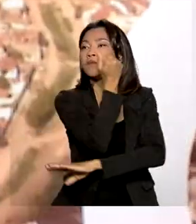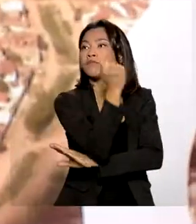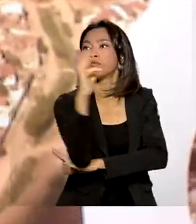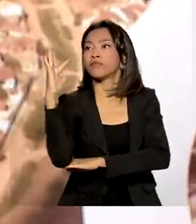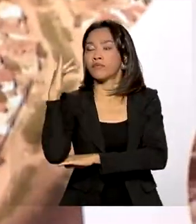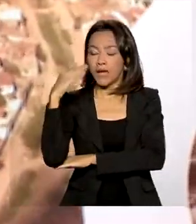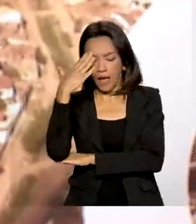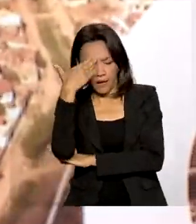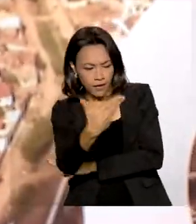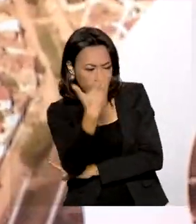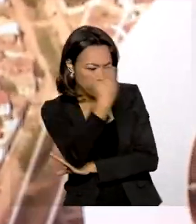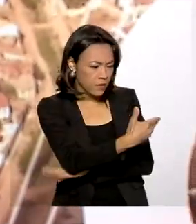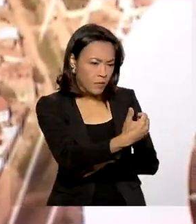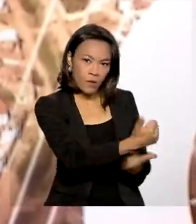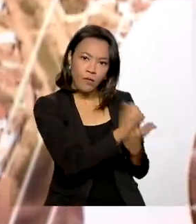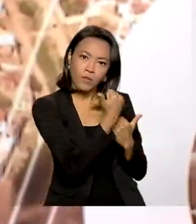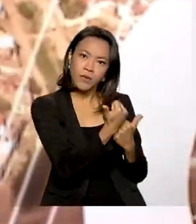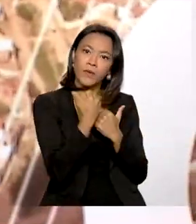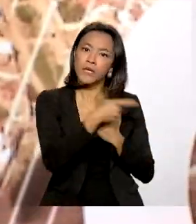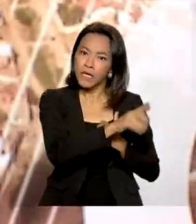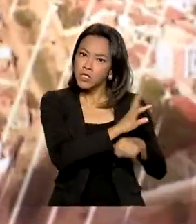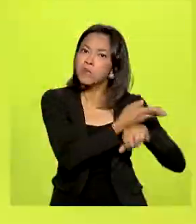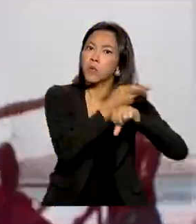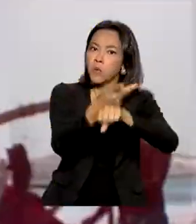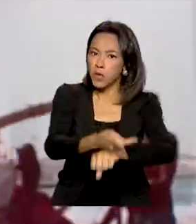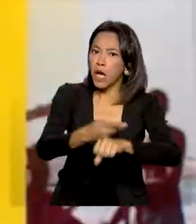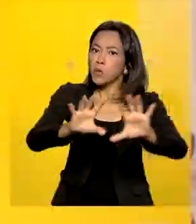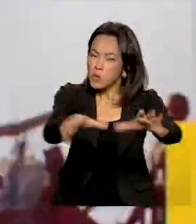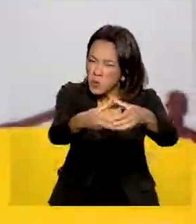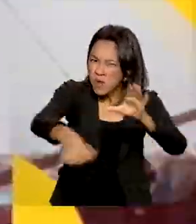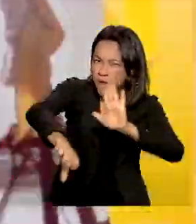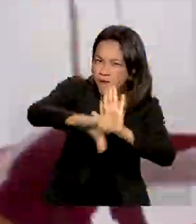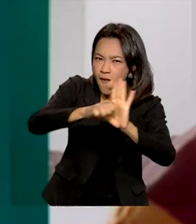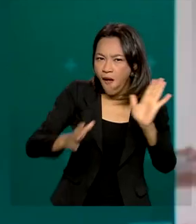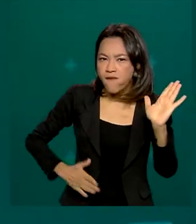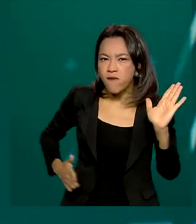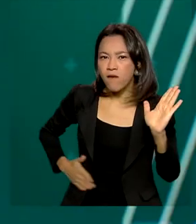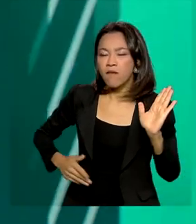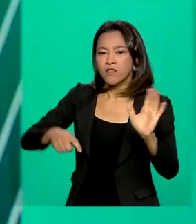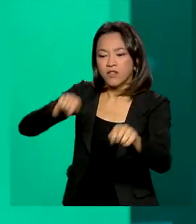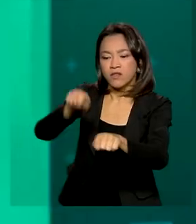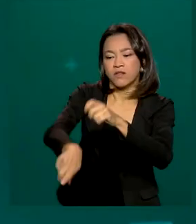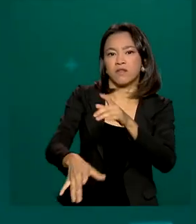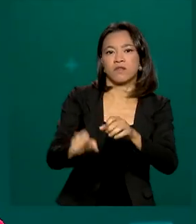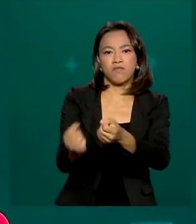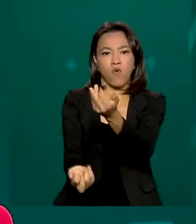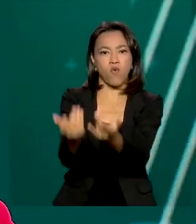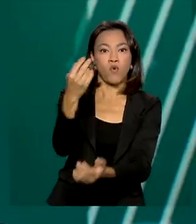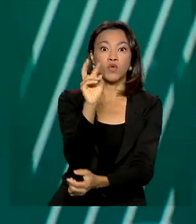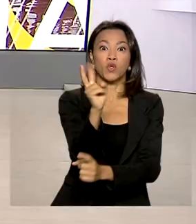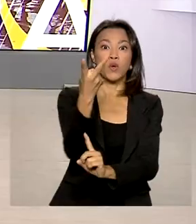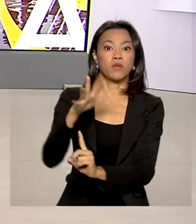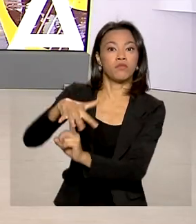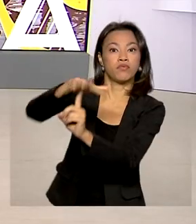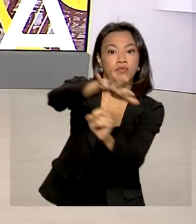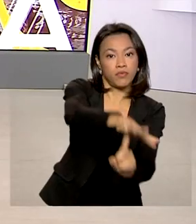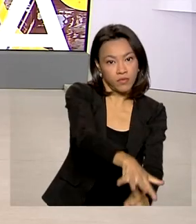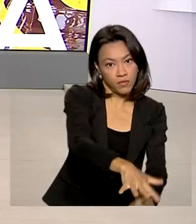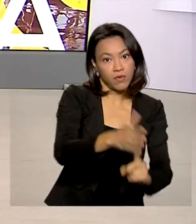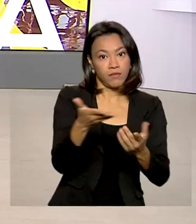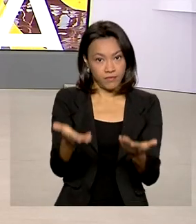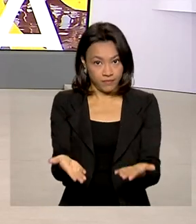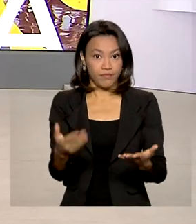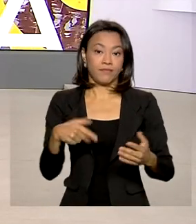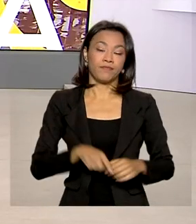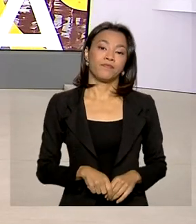empenho dos órgãos na busca pelos criminosos suspeitos de incendiar dois helicópteros do IBAMA em Manaus. A gente